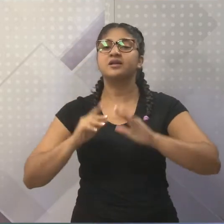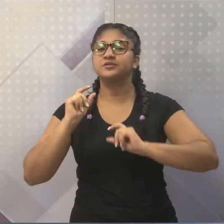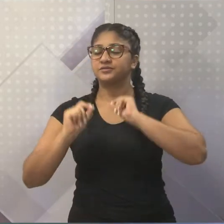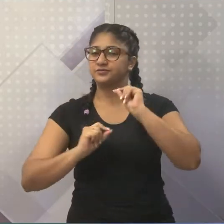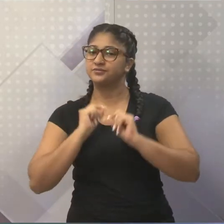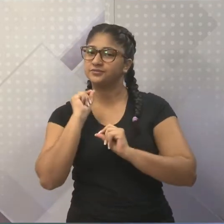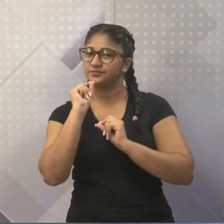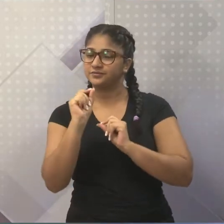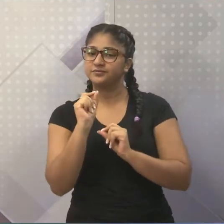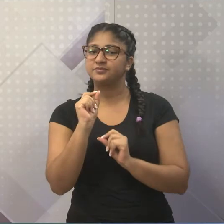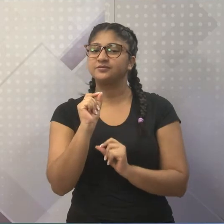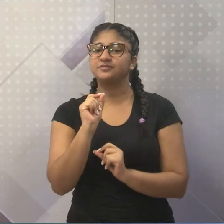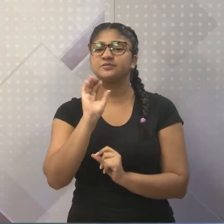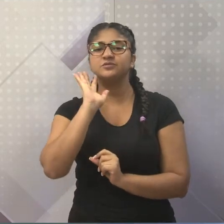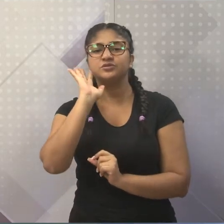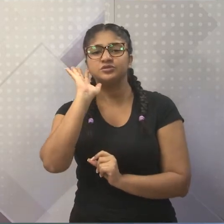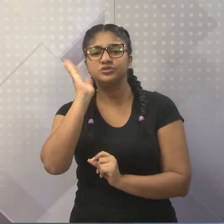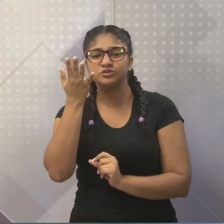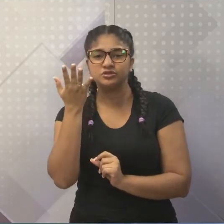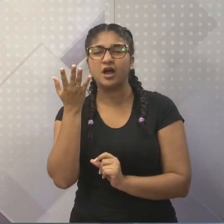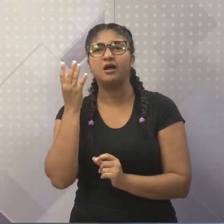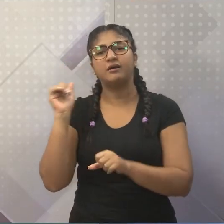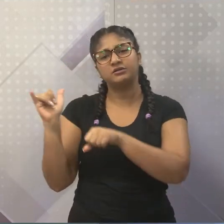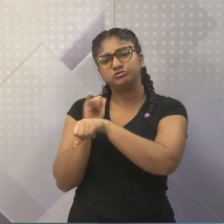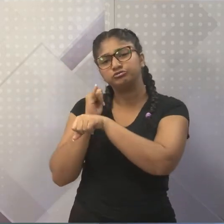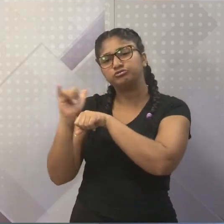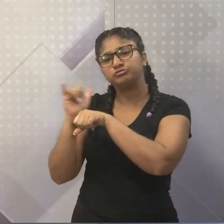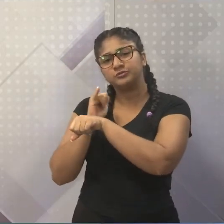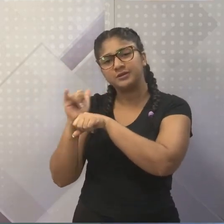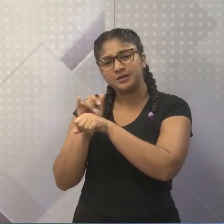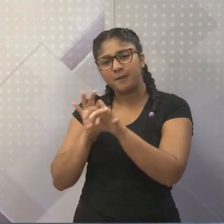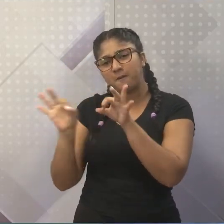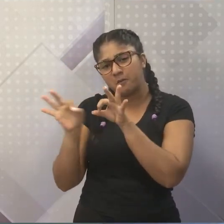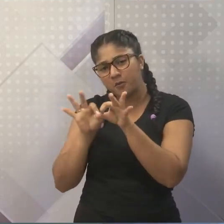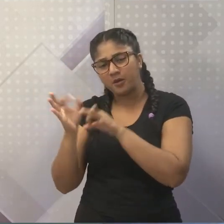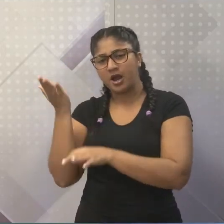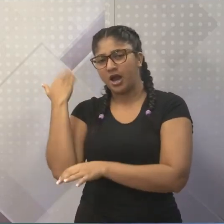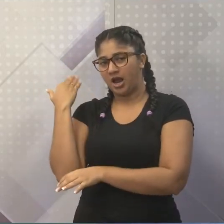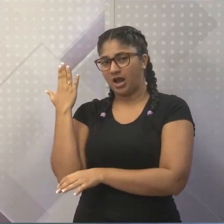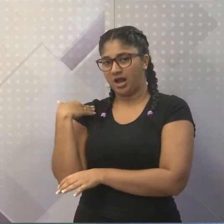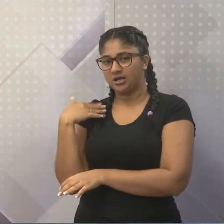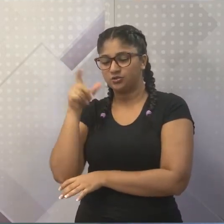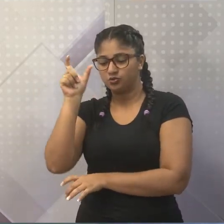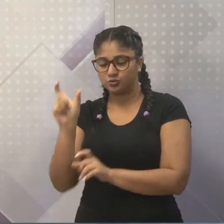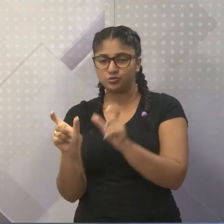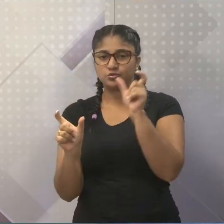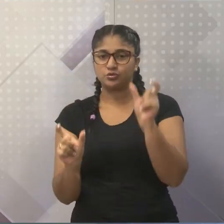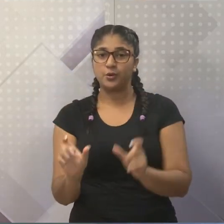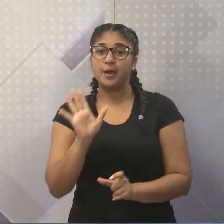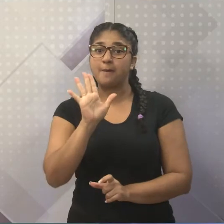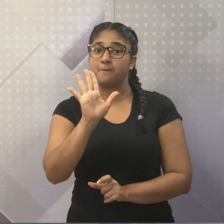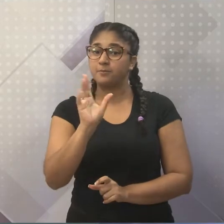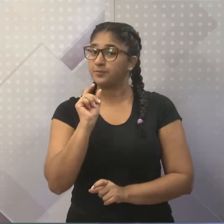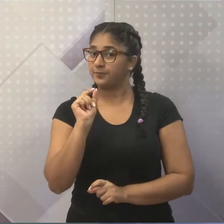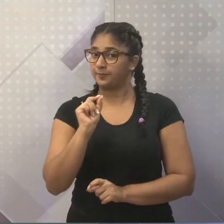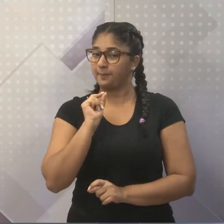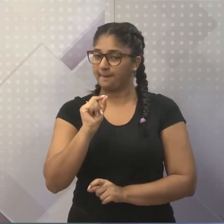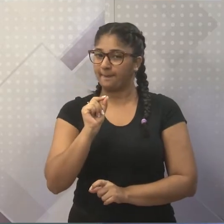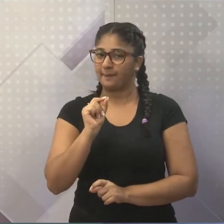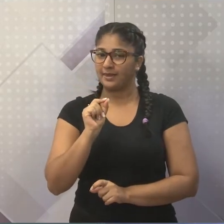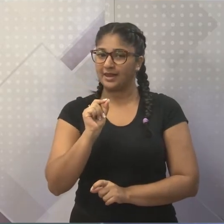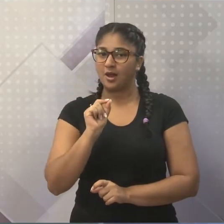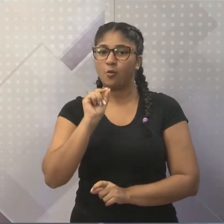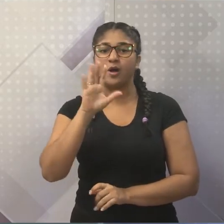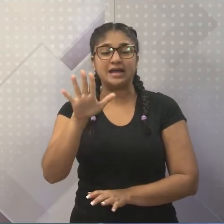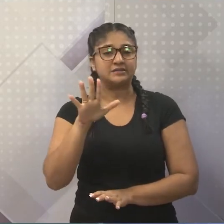tudo isso já é bem pré-determinado. A entrevista e o entrevistador e o entrevistado. Porém, muitas vezes,